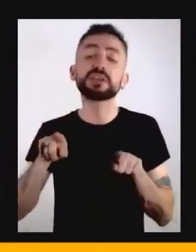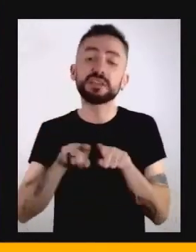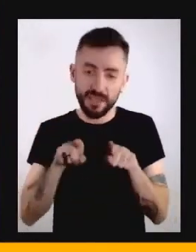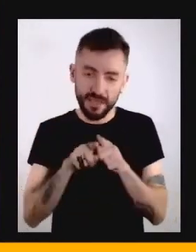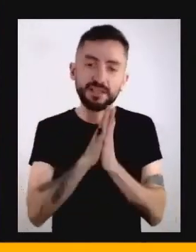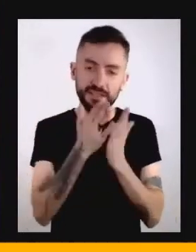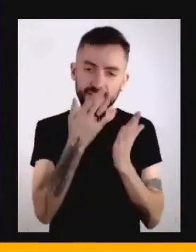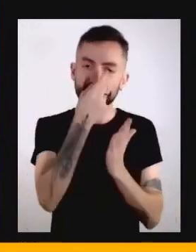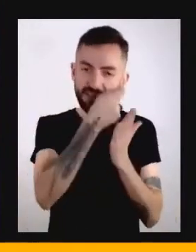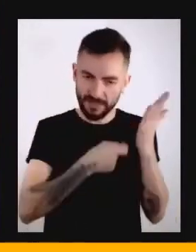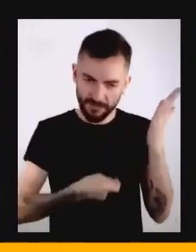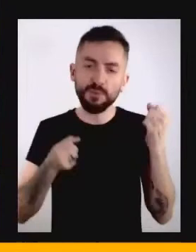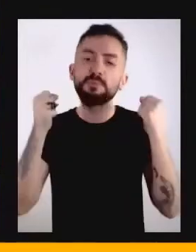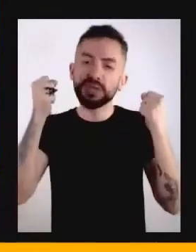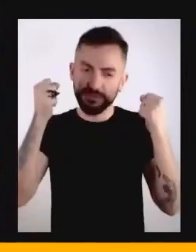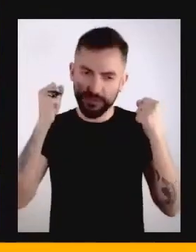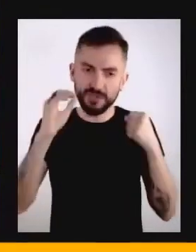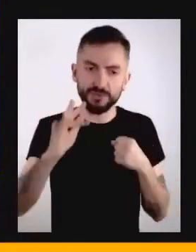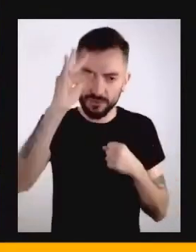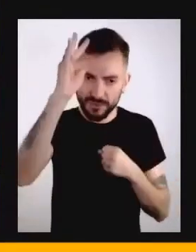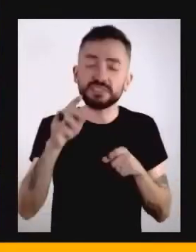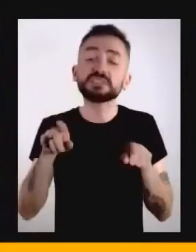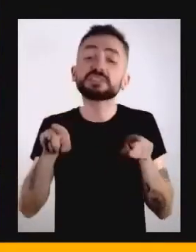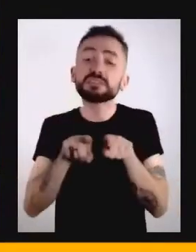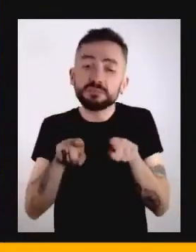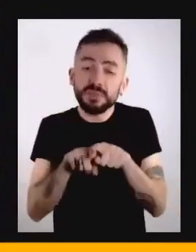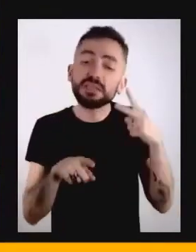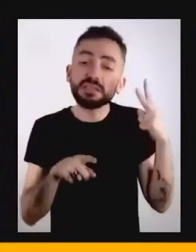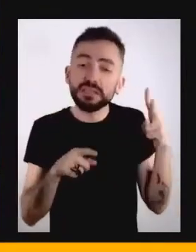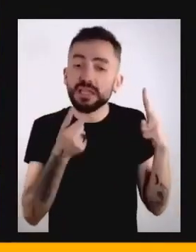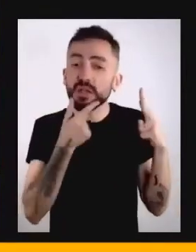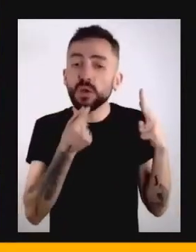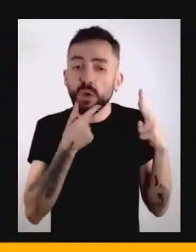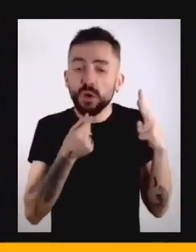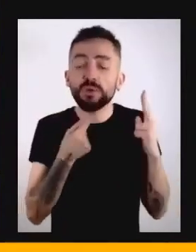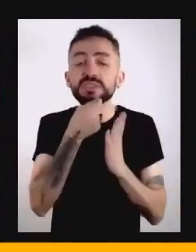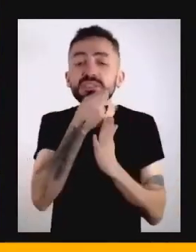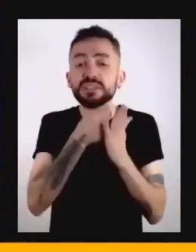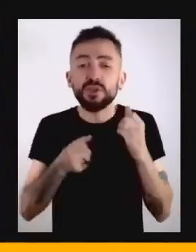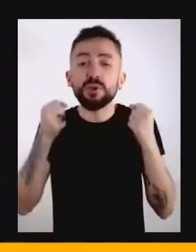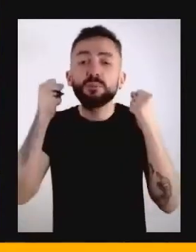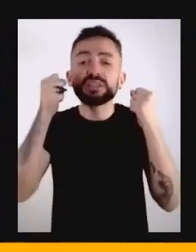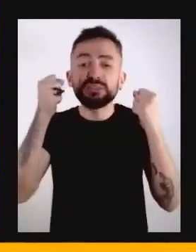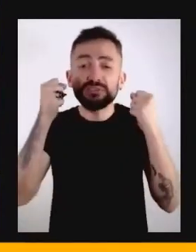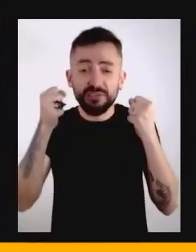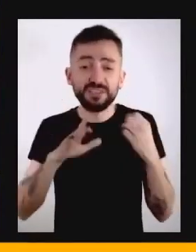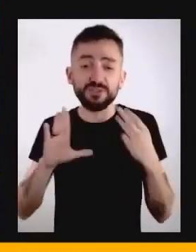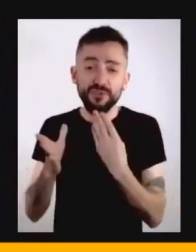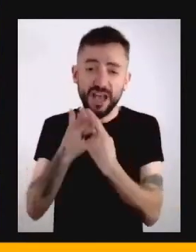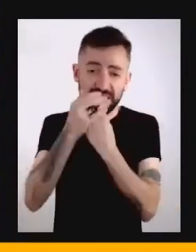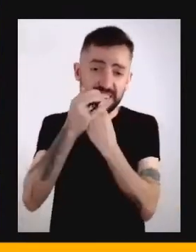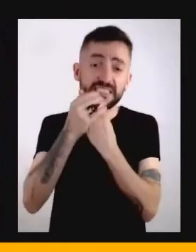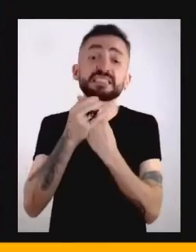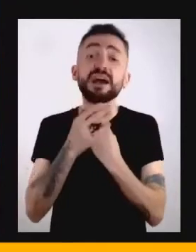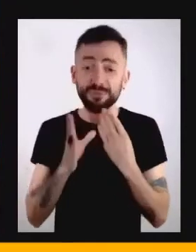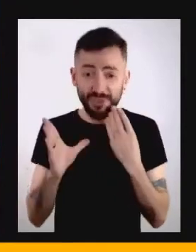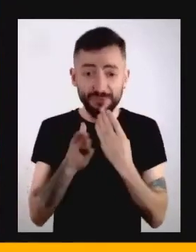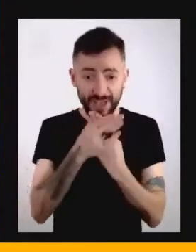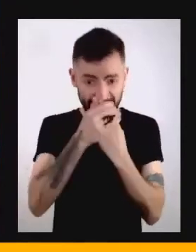Futurista, ele também é um dos envolvidos no Manifesto Fascista. E ele conectava essas